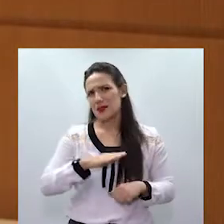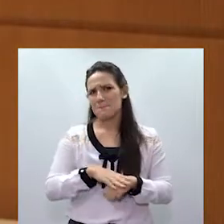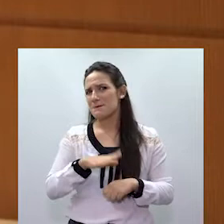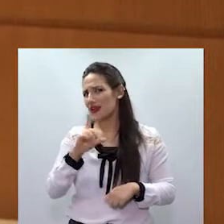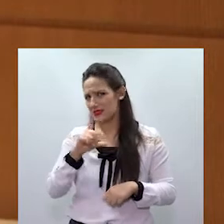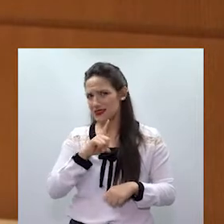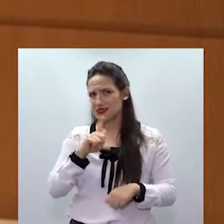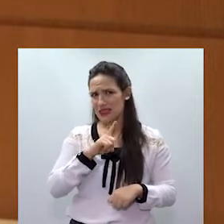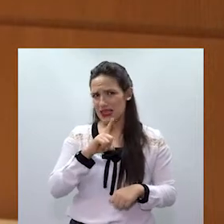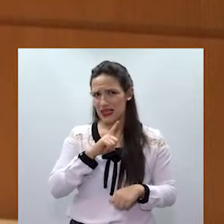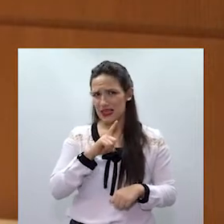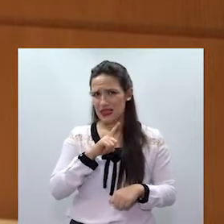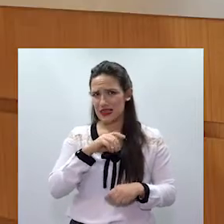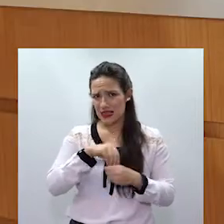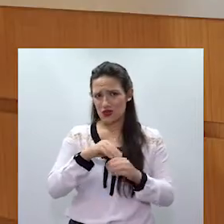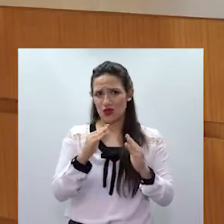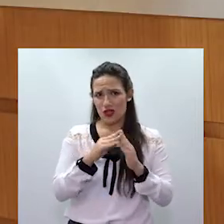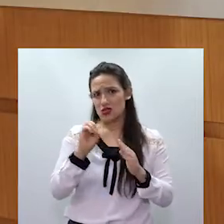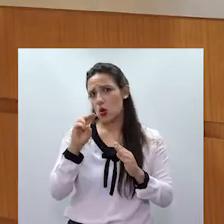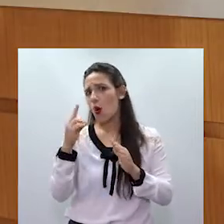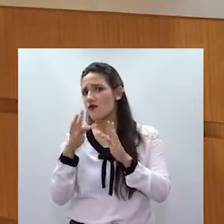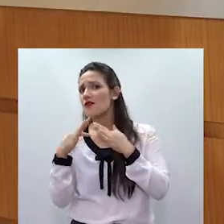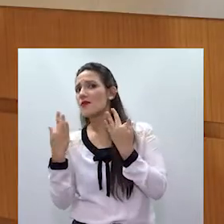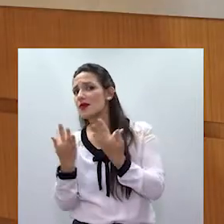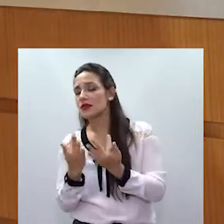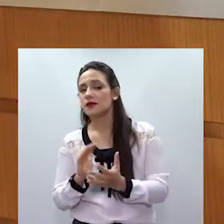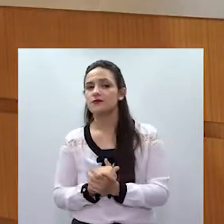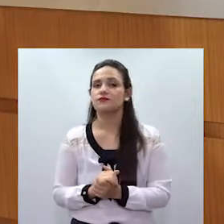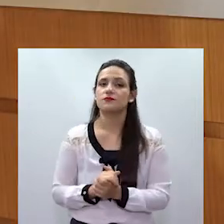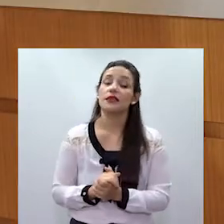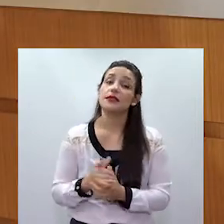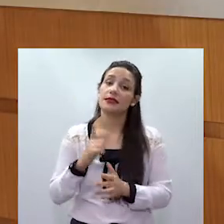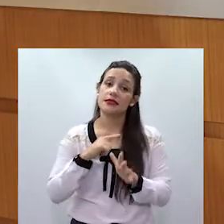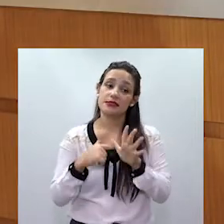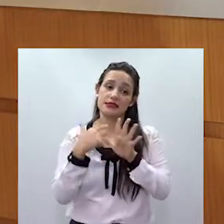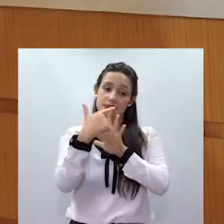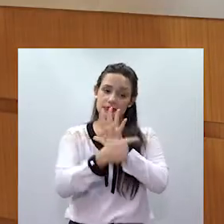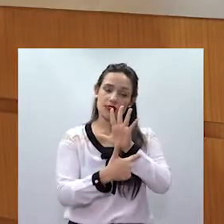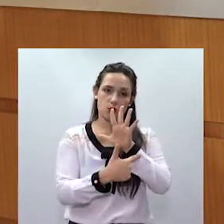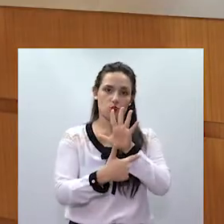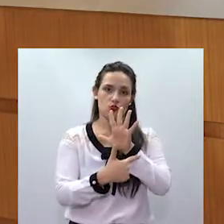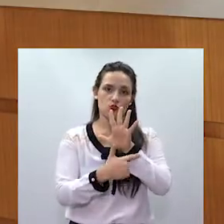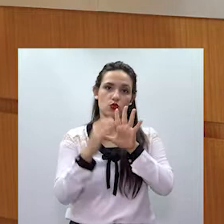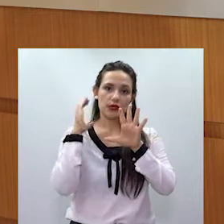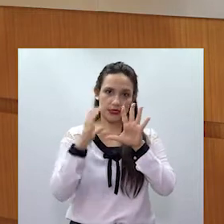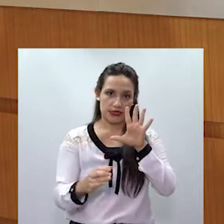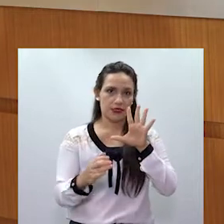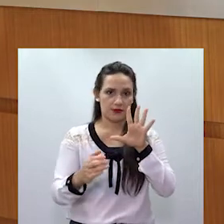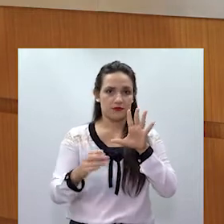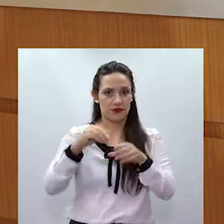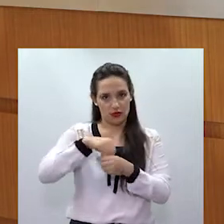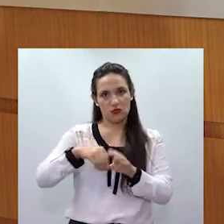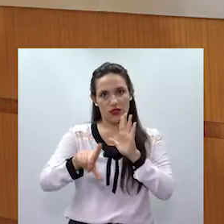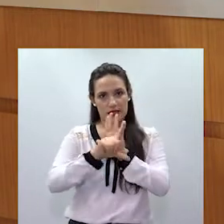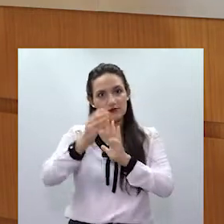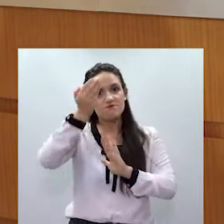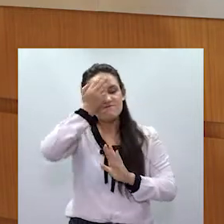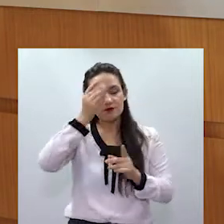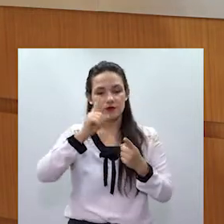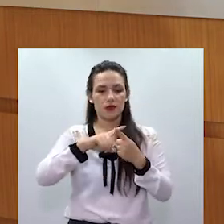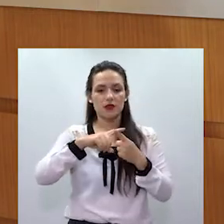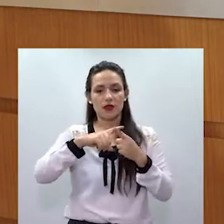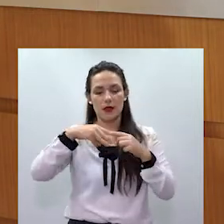e familiar contra a mulher? Os tipos previstos na Lei Maria da Penha são 5, 5 tipos. Violência moral,